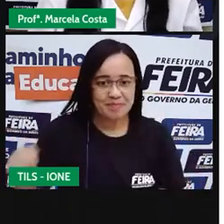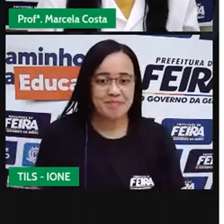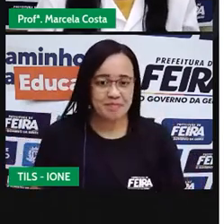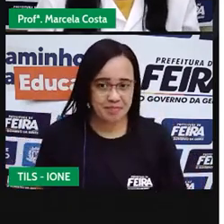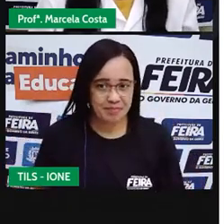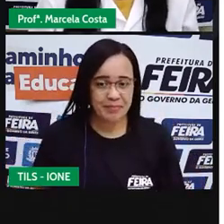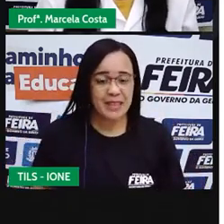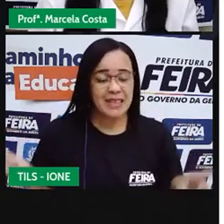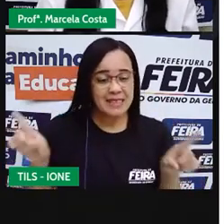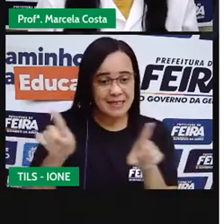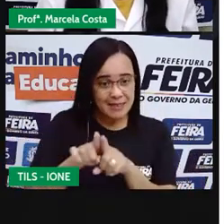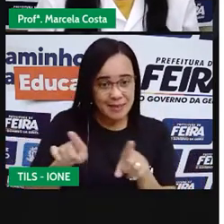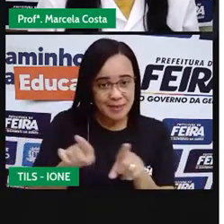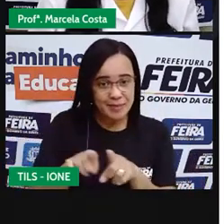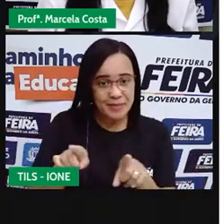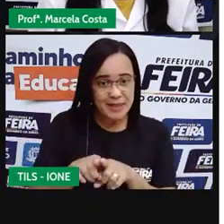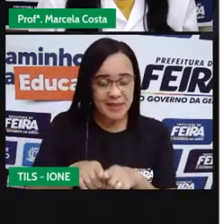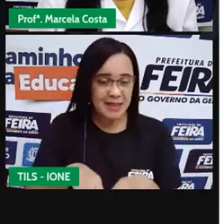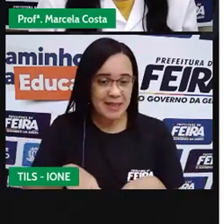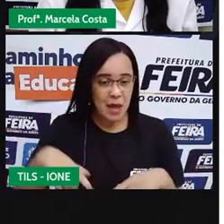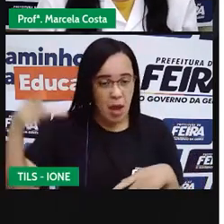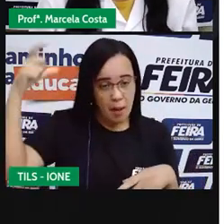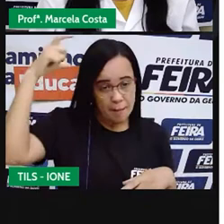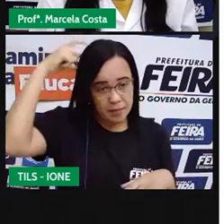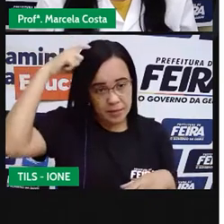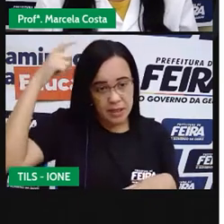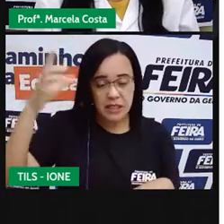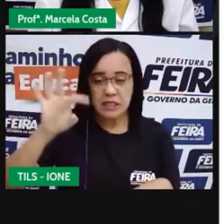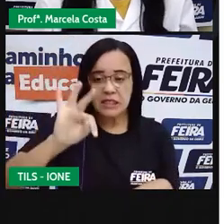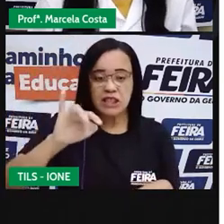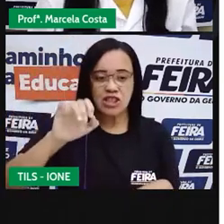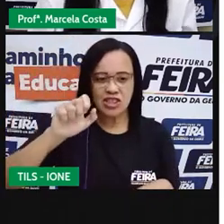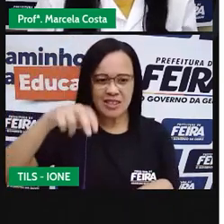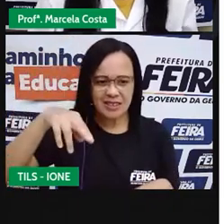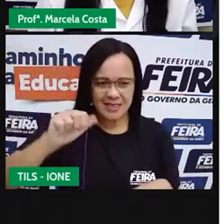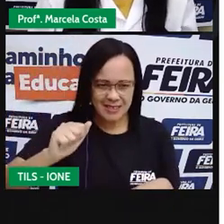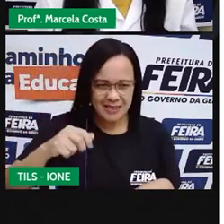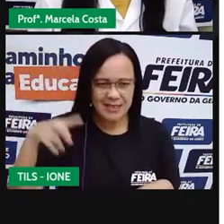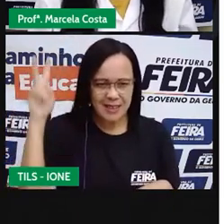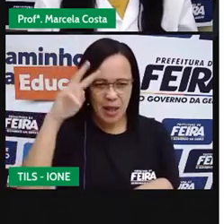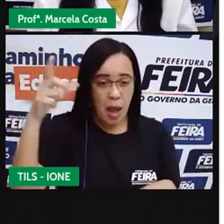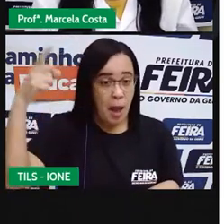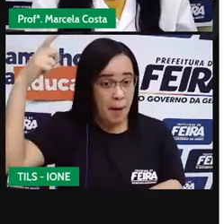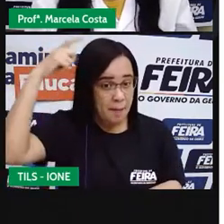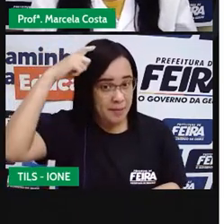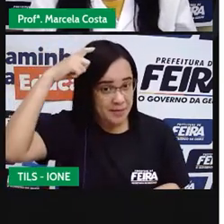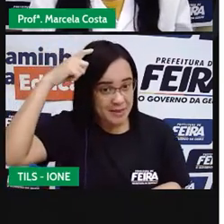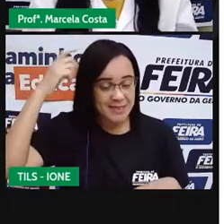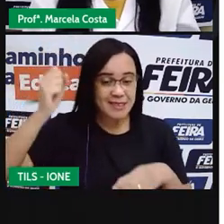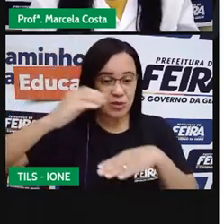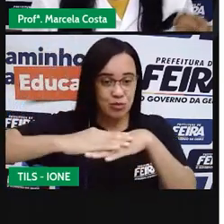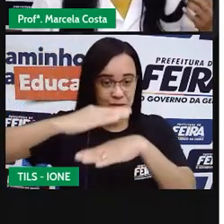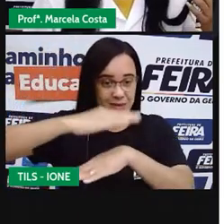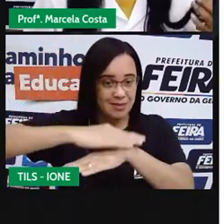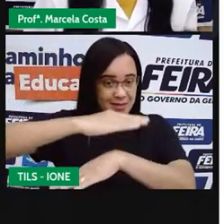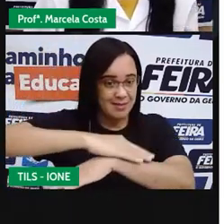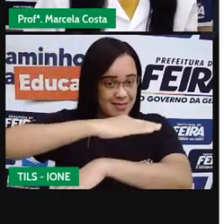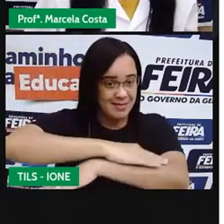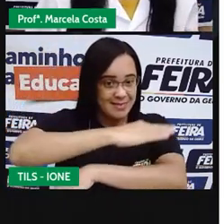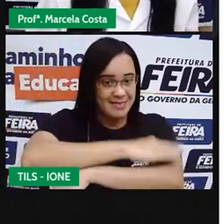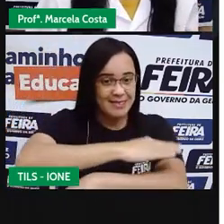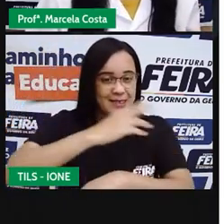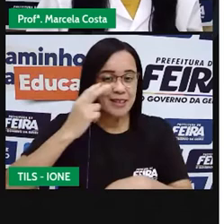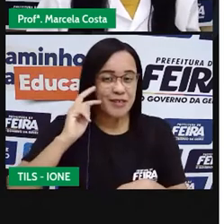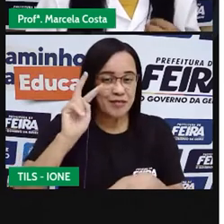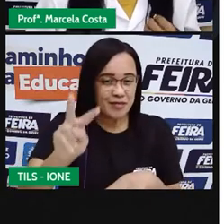A gente vai ver aí a princesa Tiana, da história, a princesa e o sapo. Observamos que ela